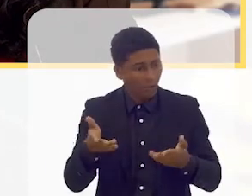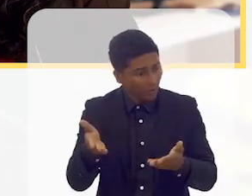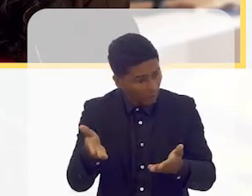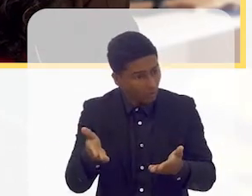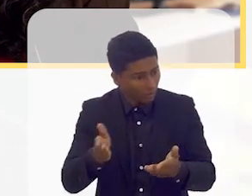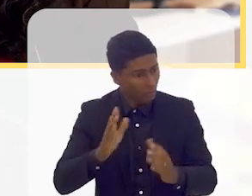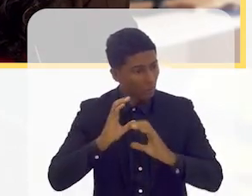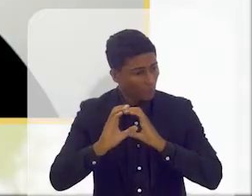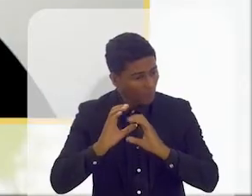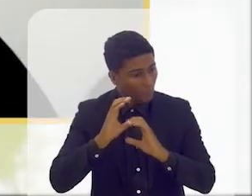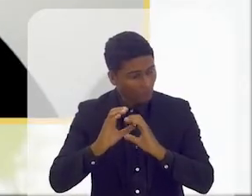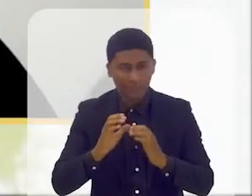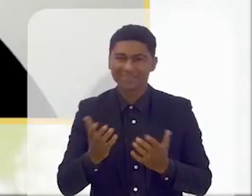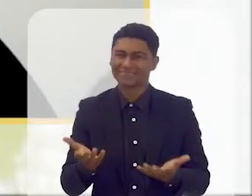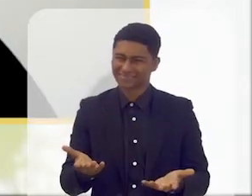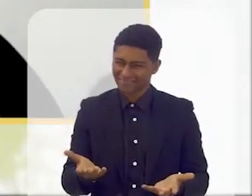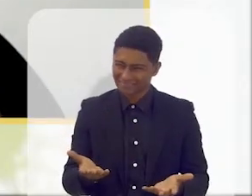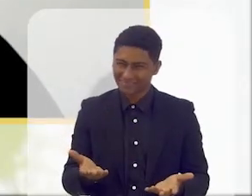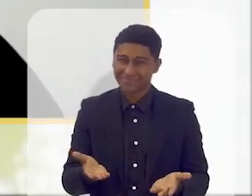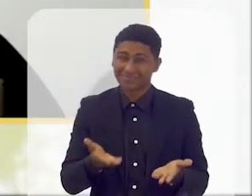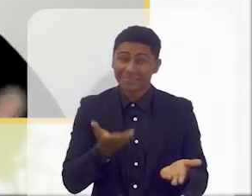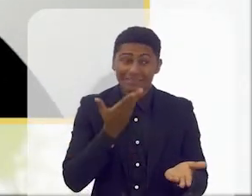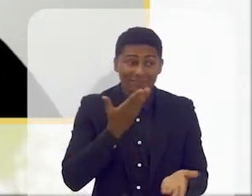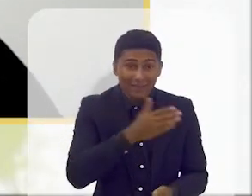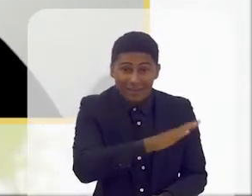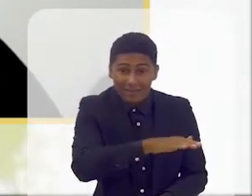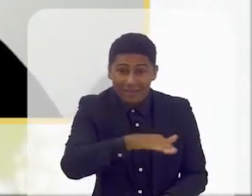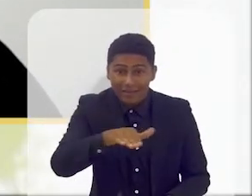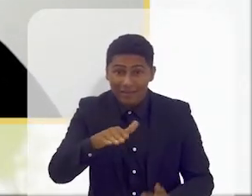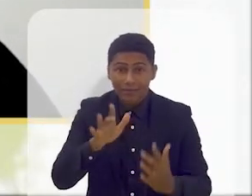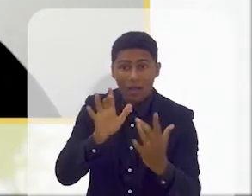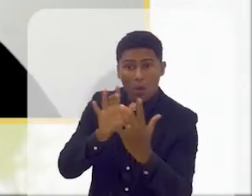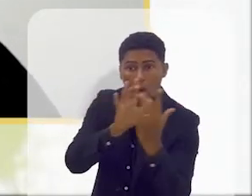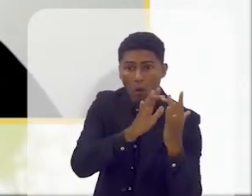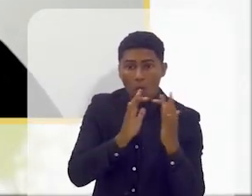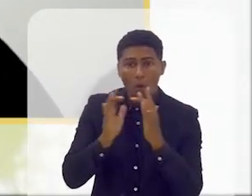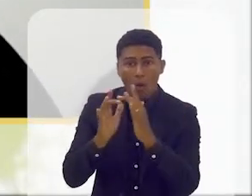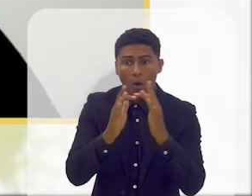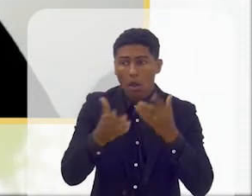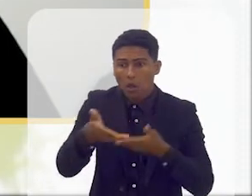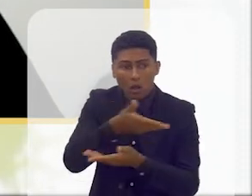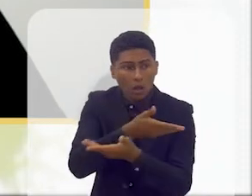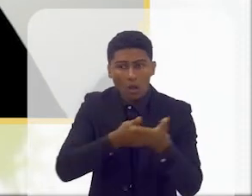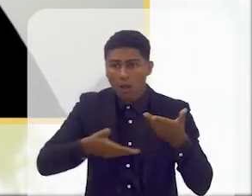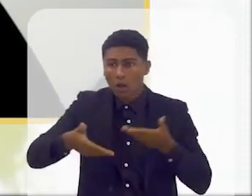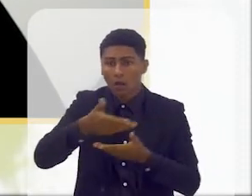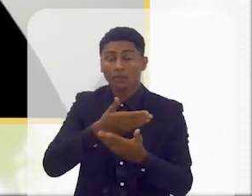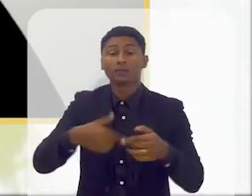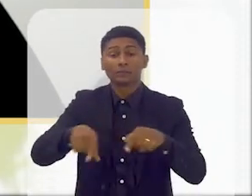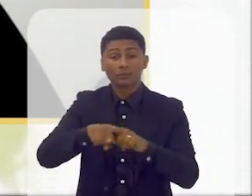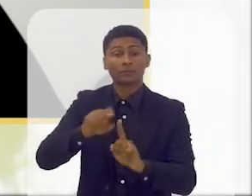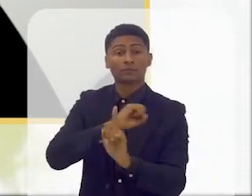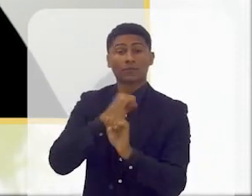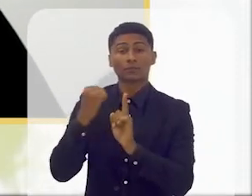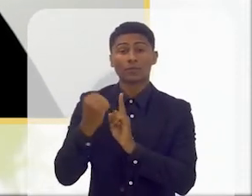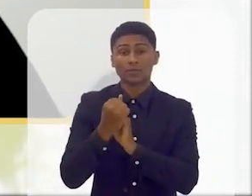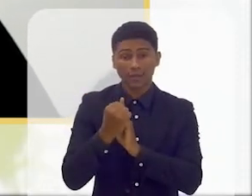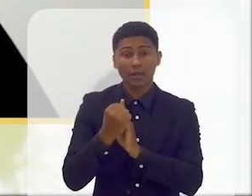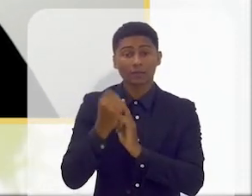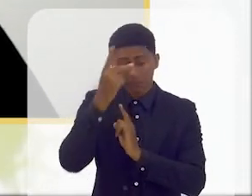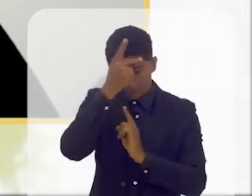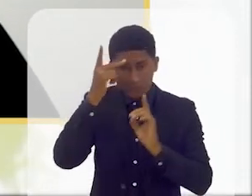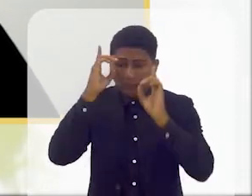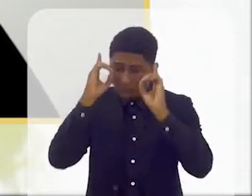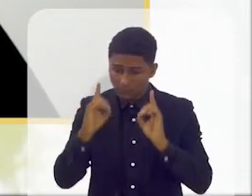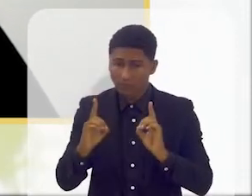imagens, ou seja, eles estarem em contato com estas pessoas desde crianças e estas pessoas também estarem na nossa sociedade, porque na